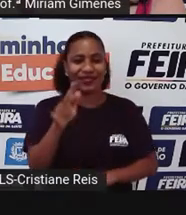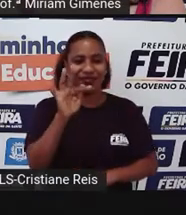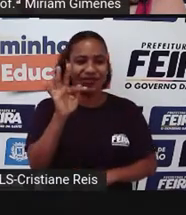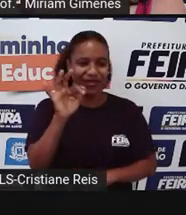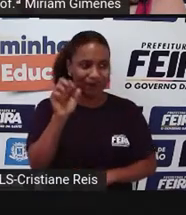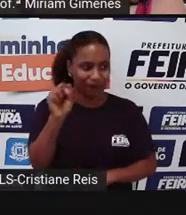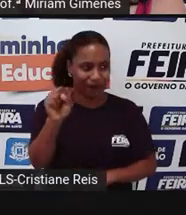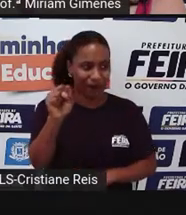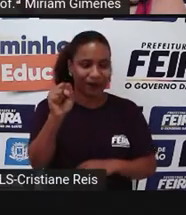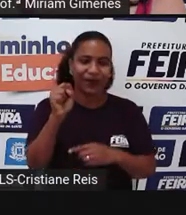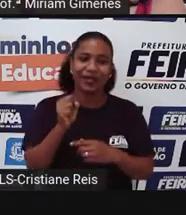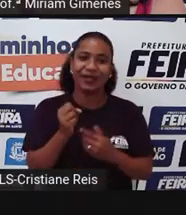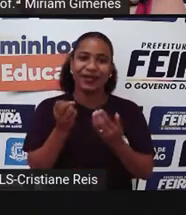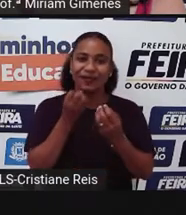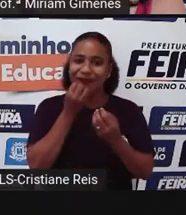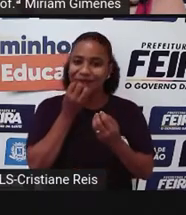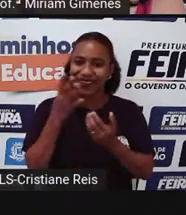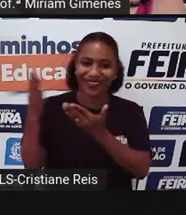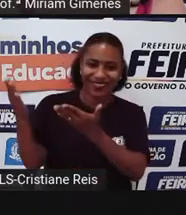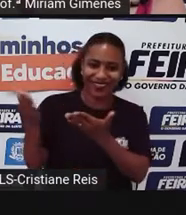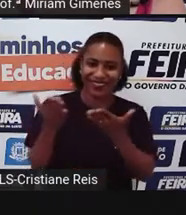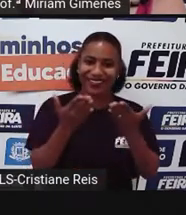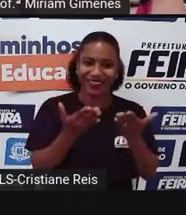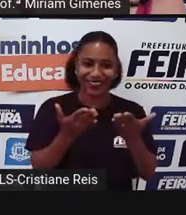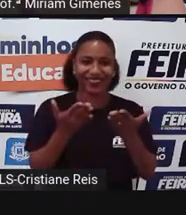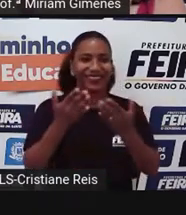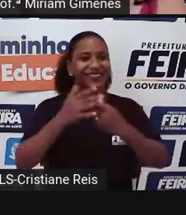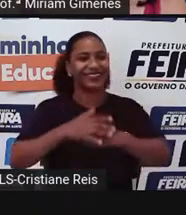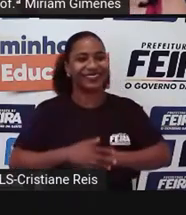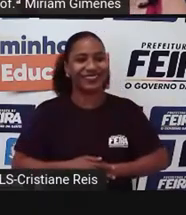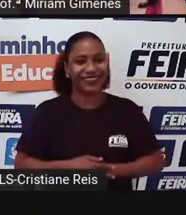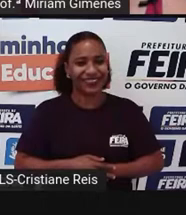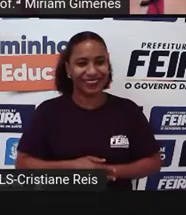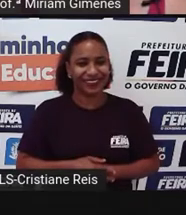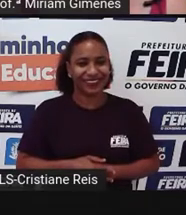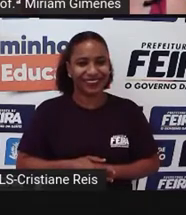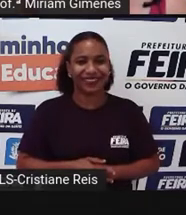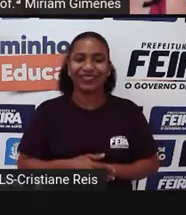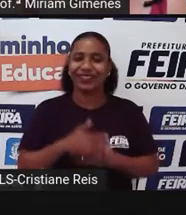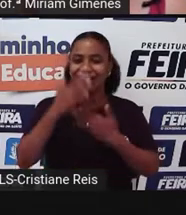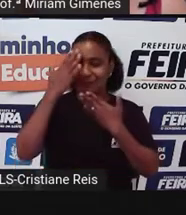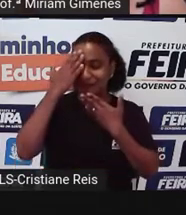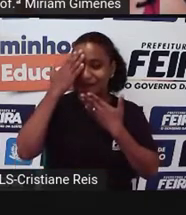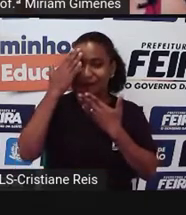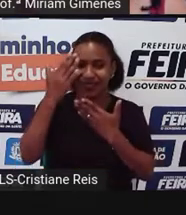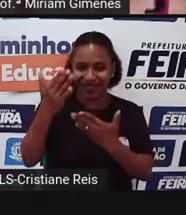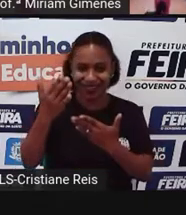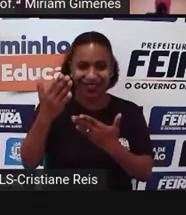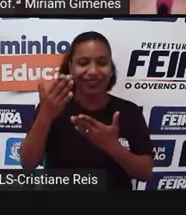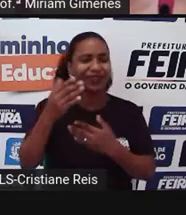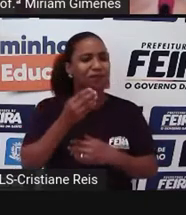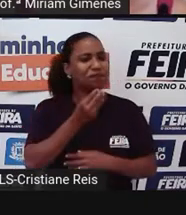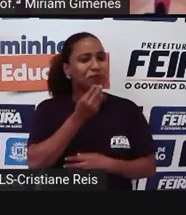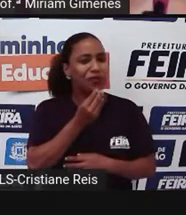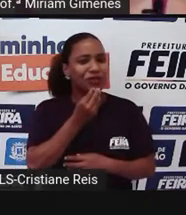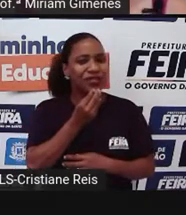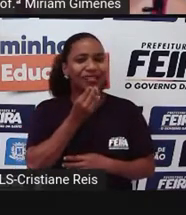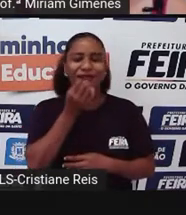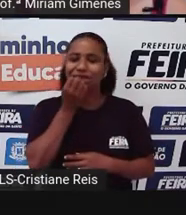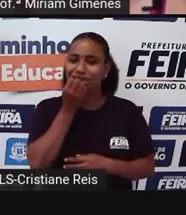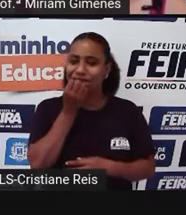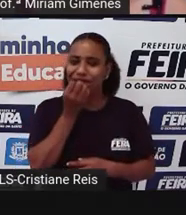Miriam, muito bem-vinda ao Saberes e Viveres Muito obrigada, Felipe, por essa oportunidade, né?